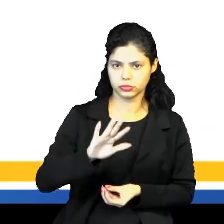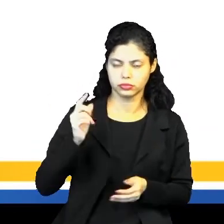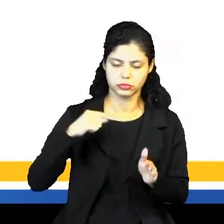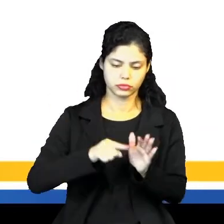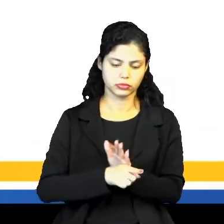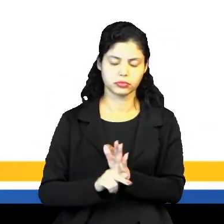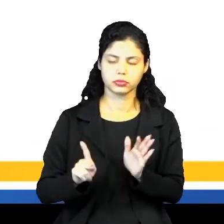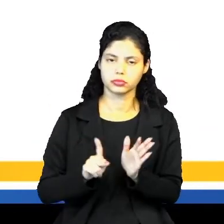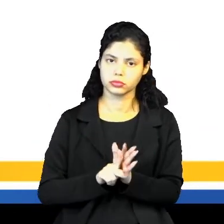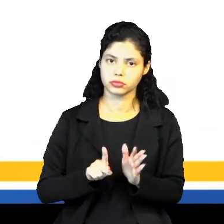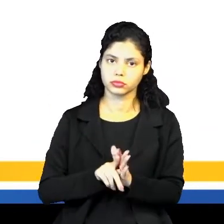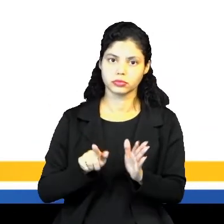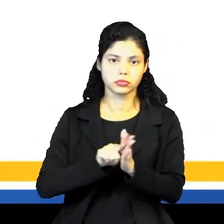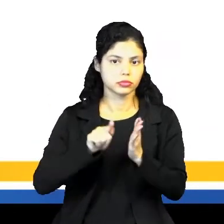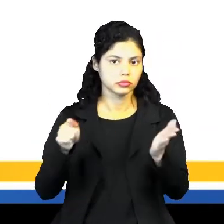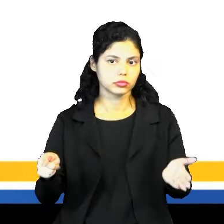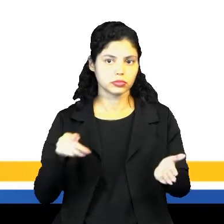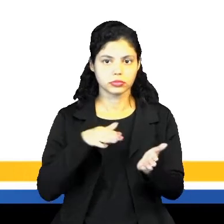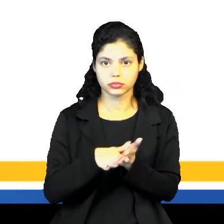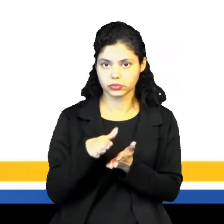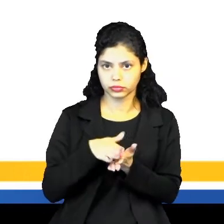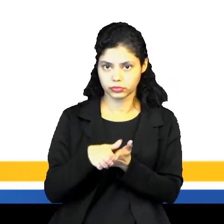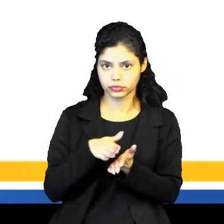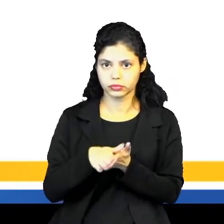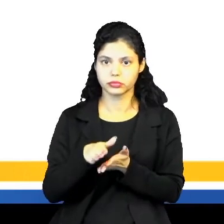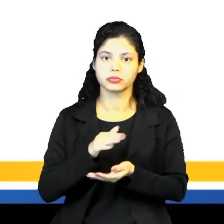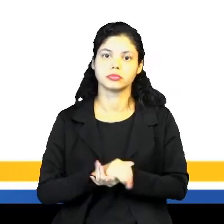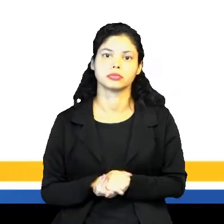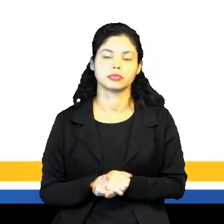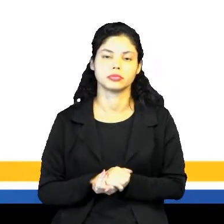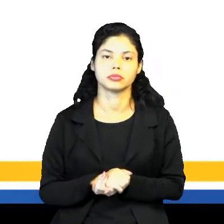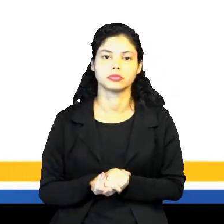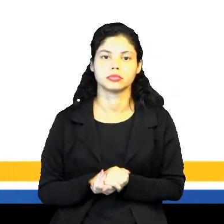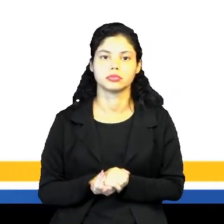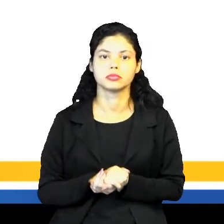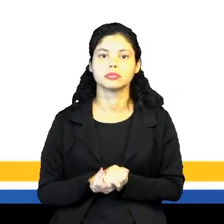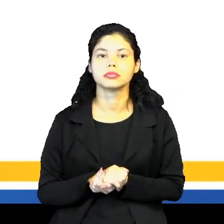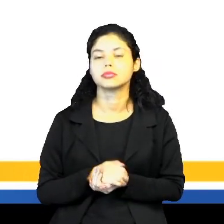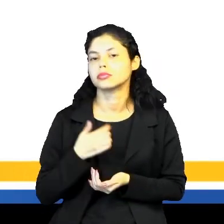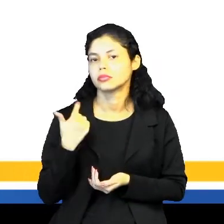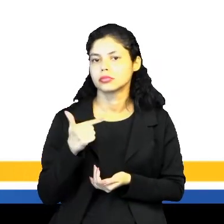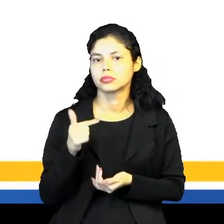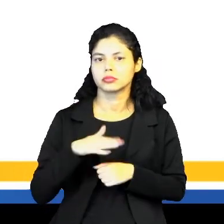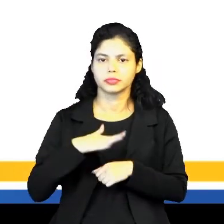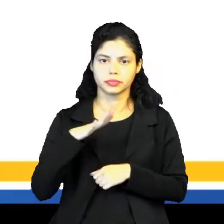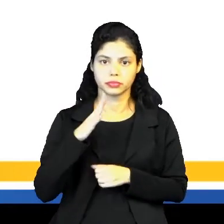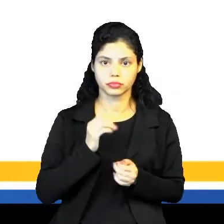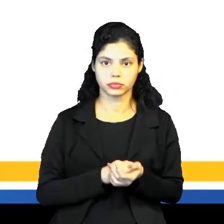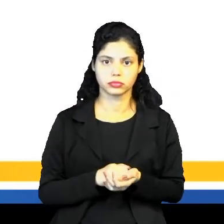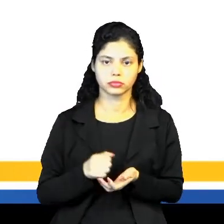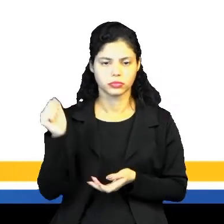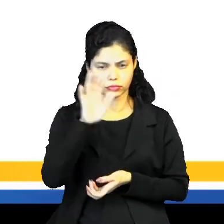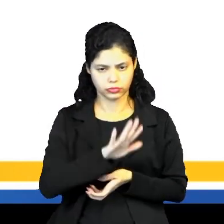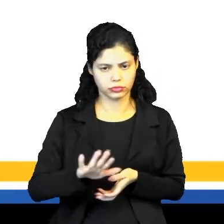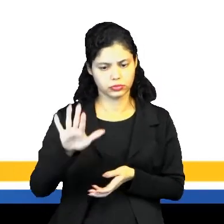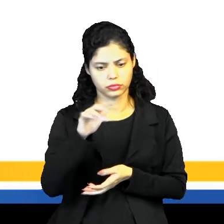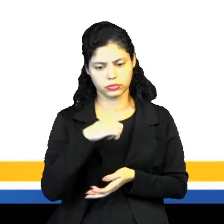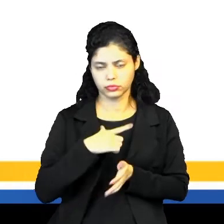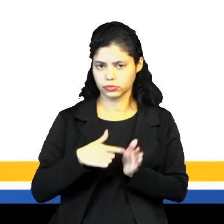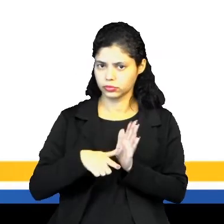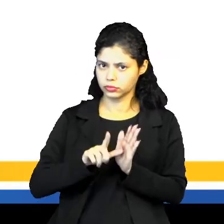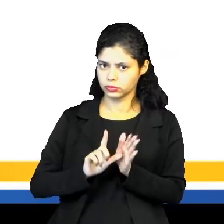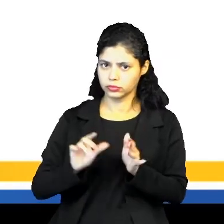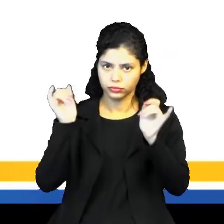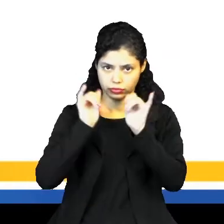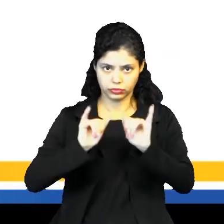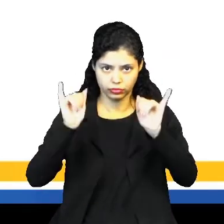dentro dos jornais impressos, né? Que quase não estão mais em circulação. Geralmente, antes de